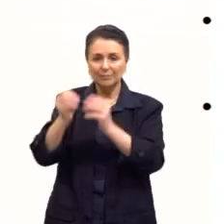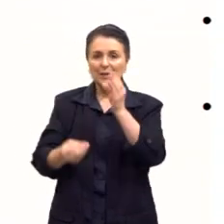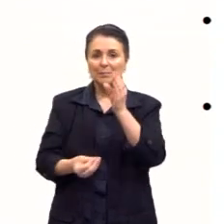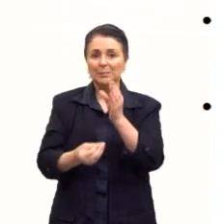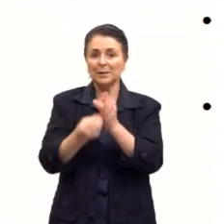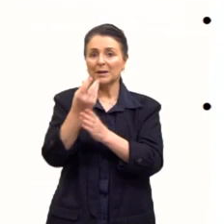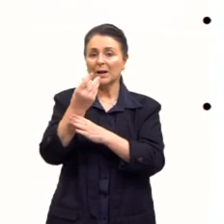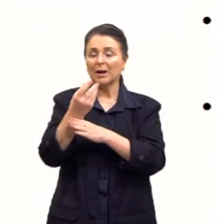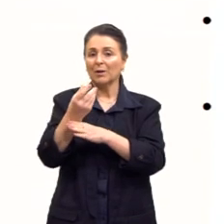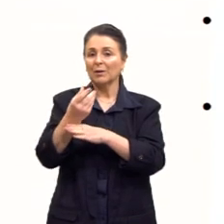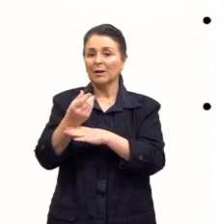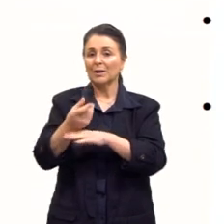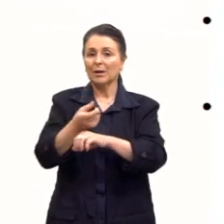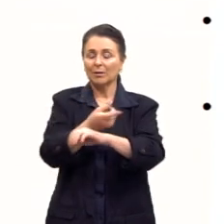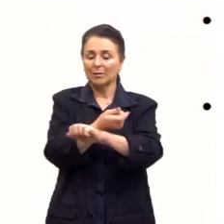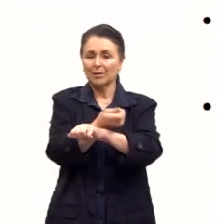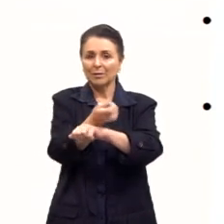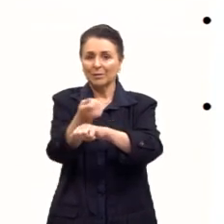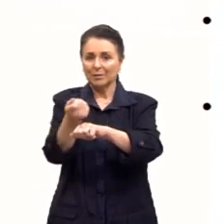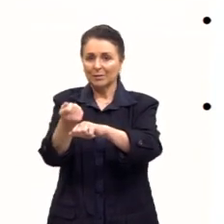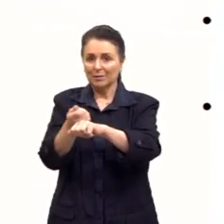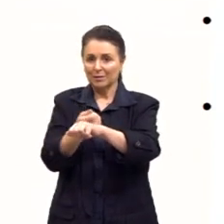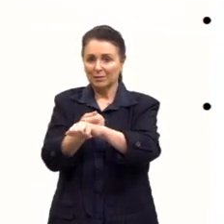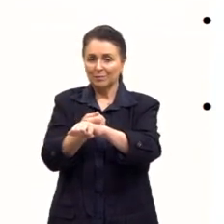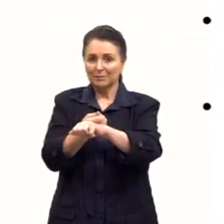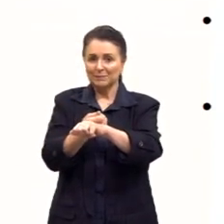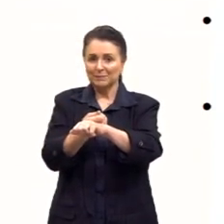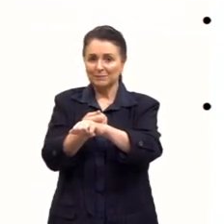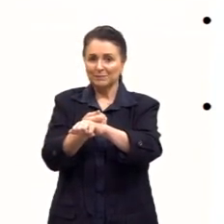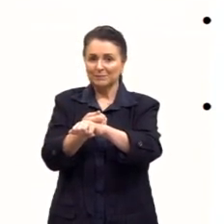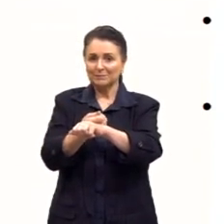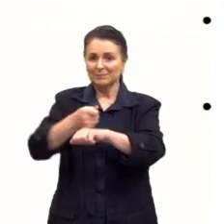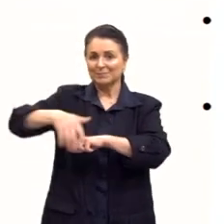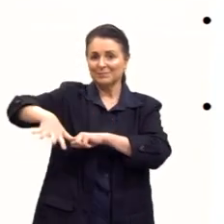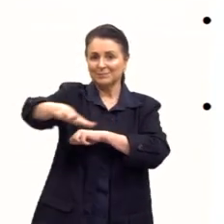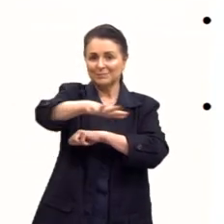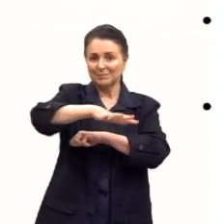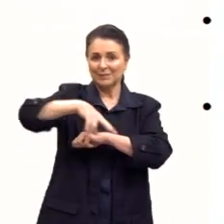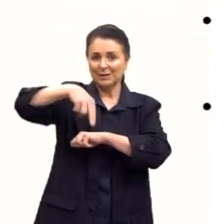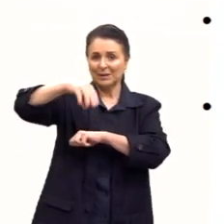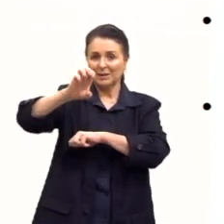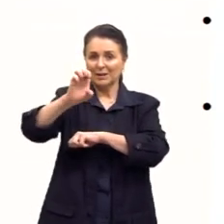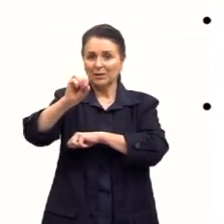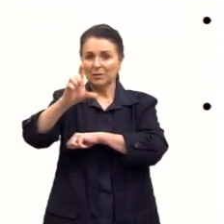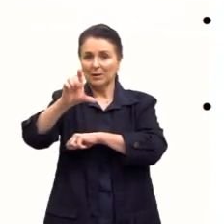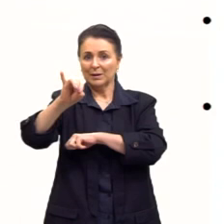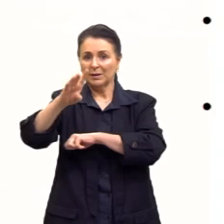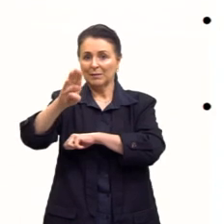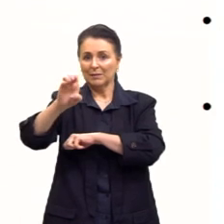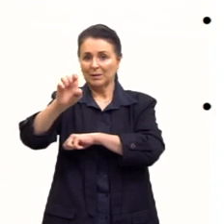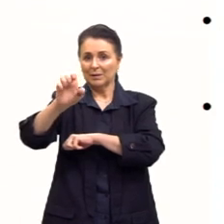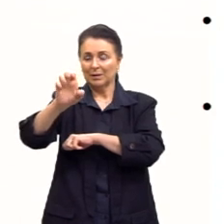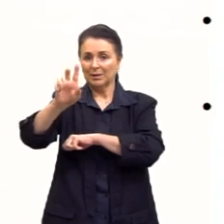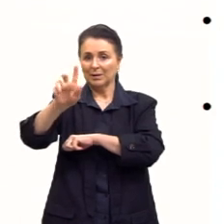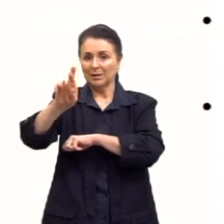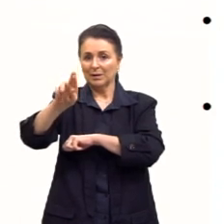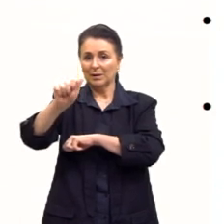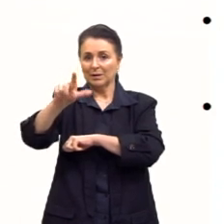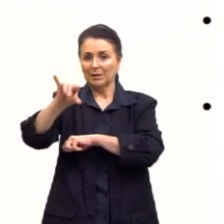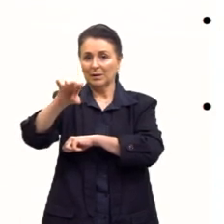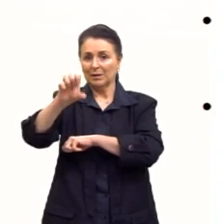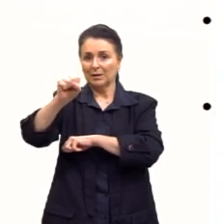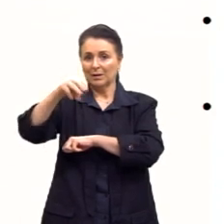neoliberalismo. O neoliberalismo é ainda mais violento do que esse liberalismo econômico lá do século XIX.